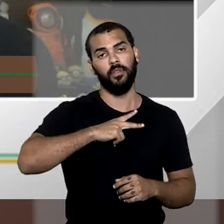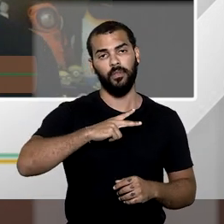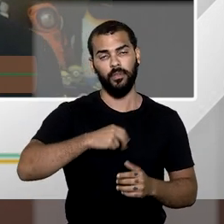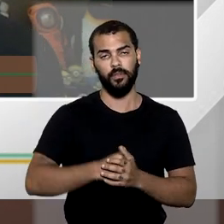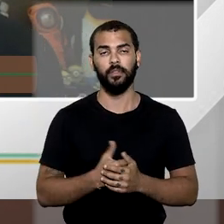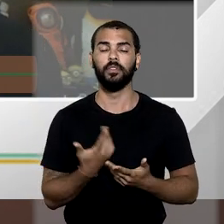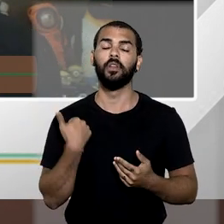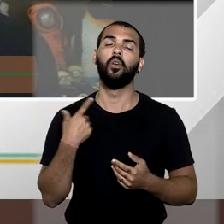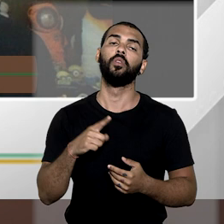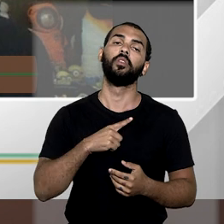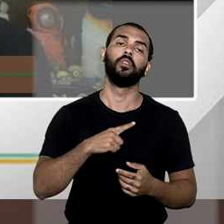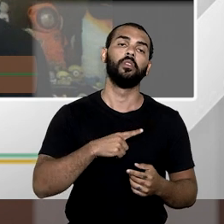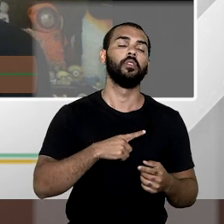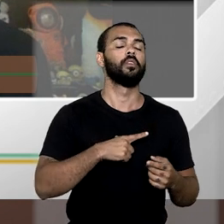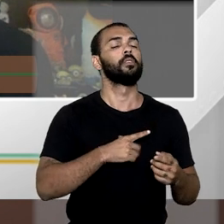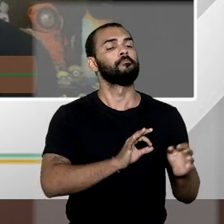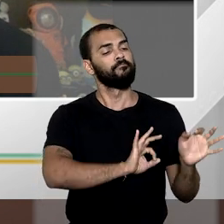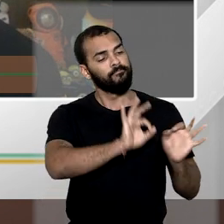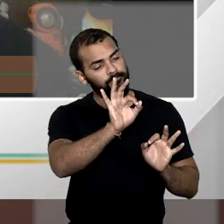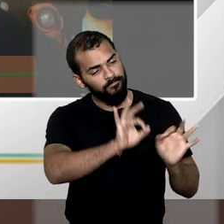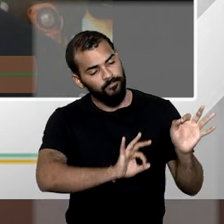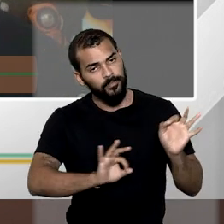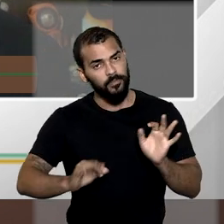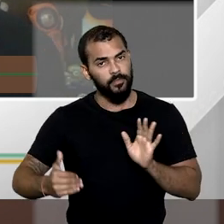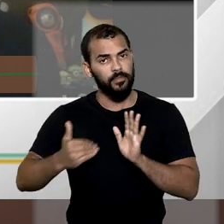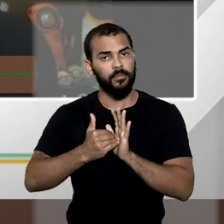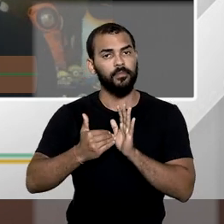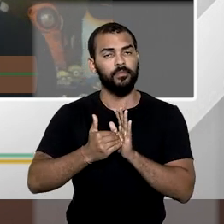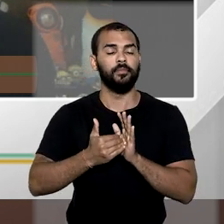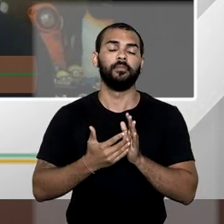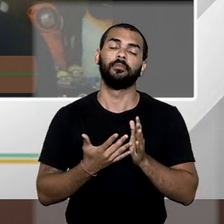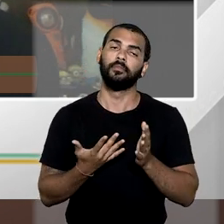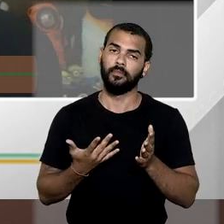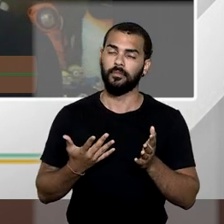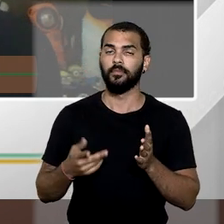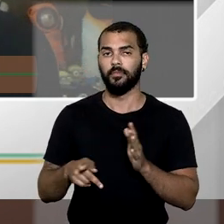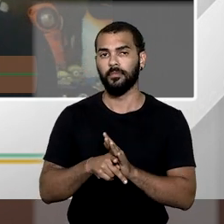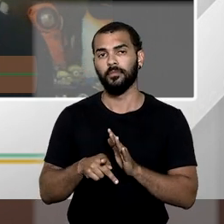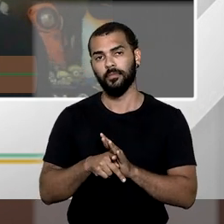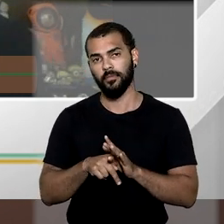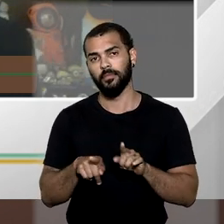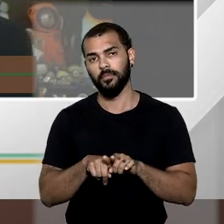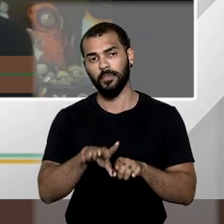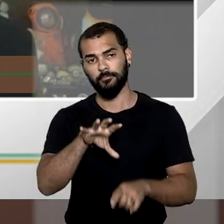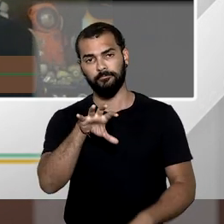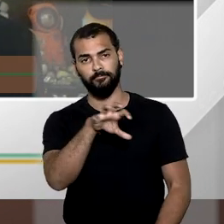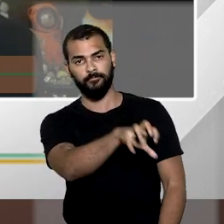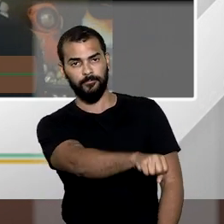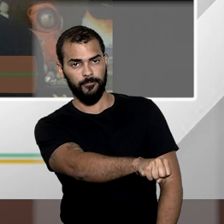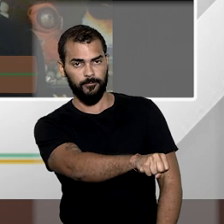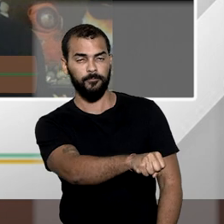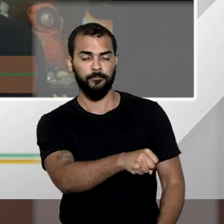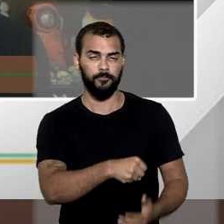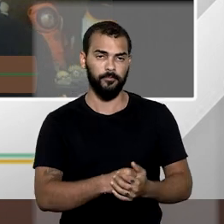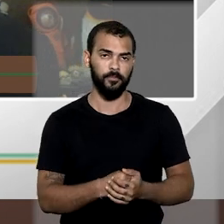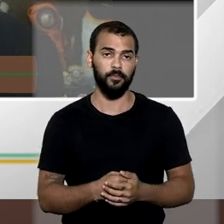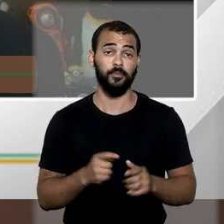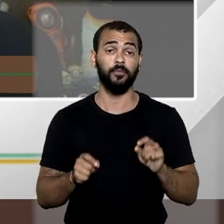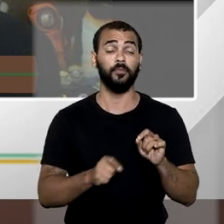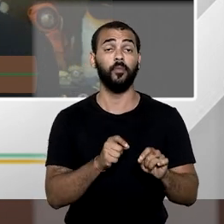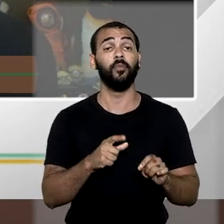desde a regulação, na sua mais infinitesimal indicação, até a desapropriação, que é o